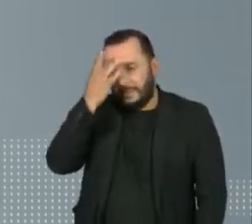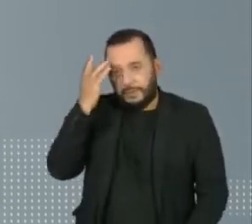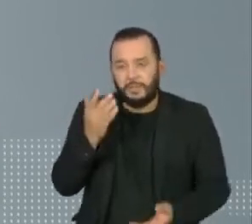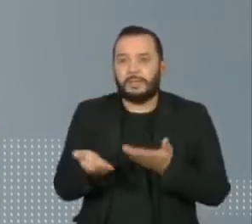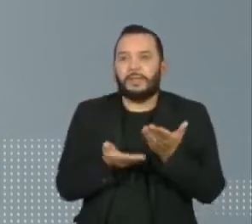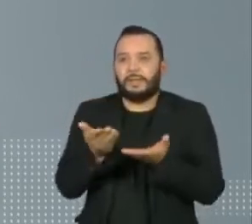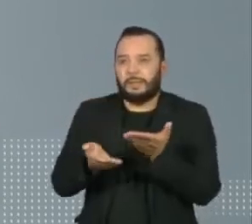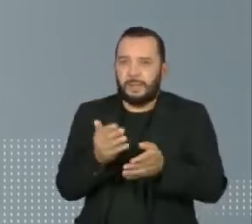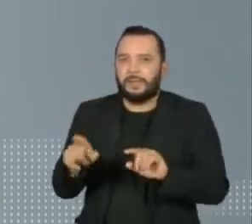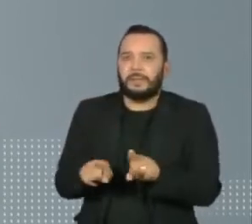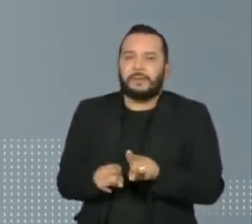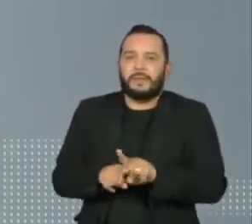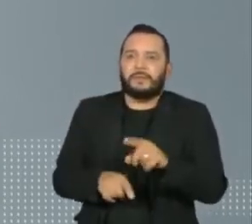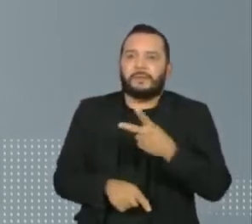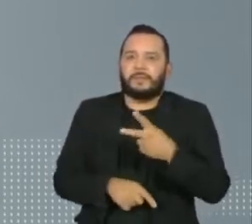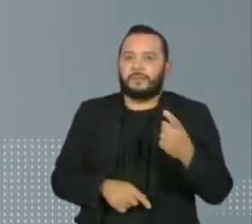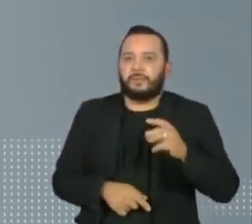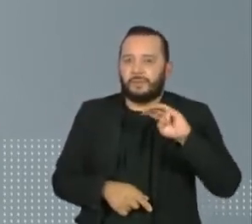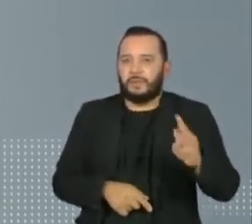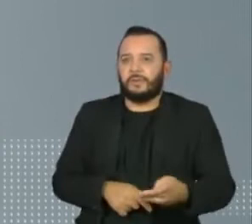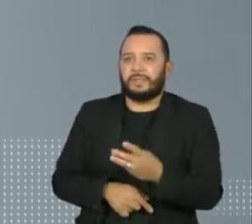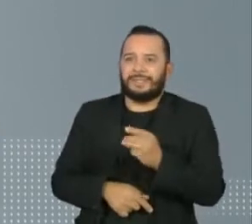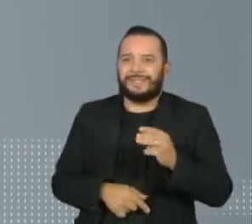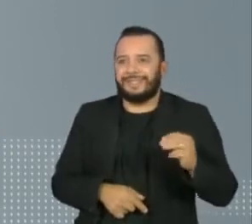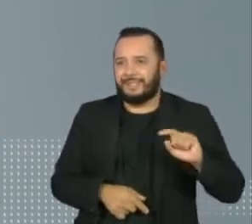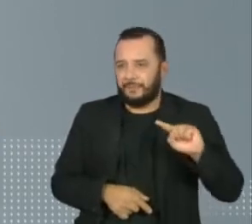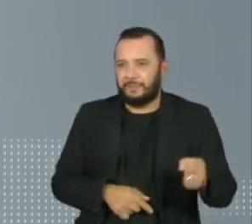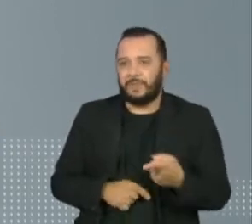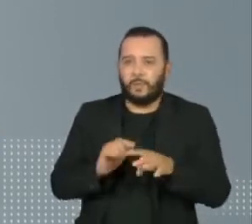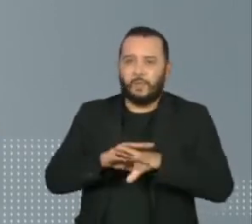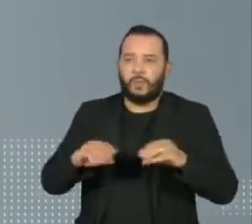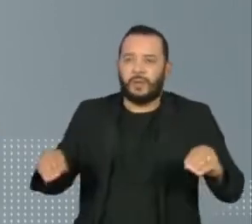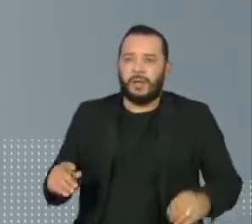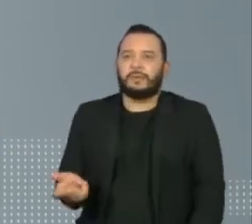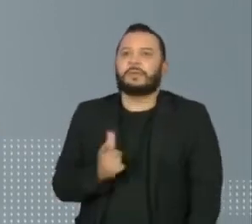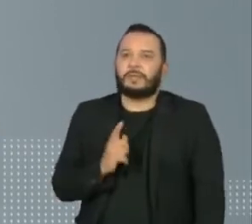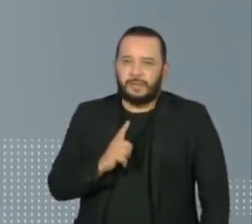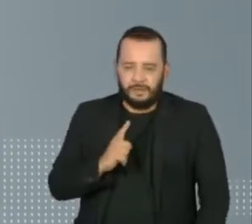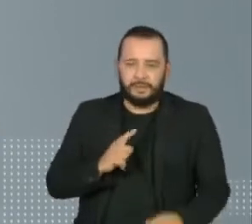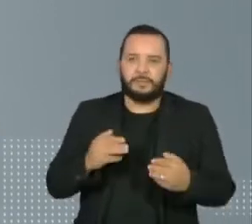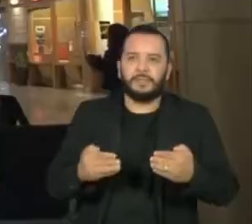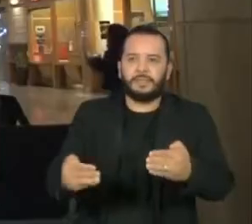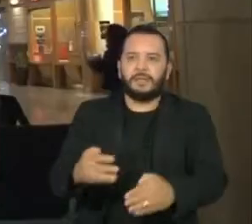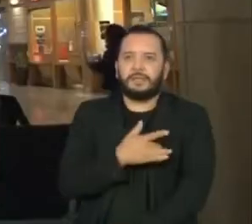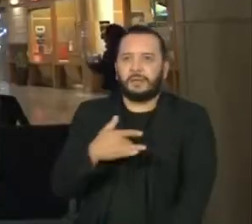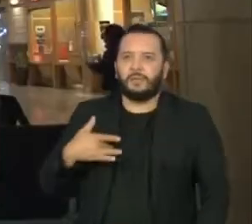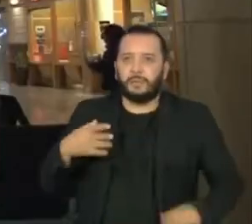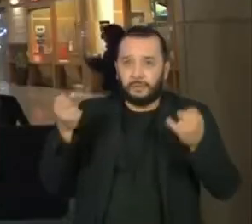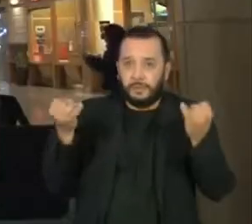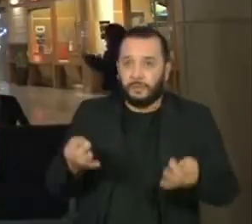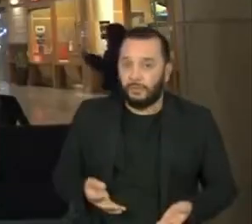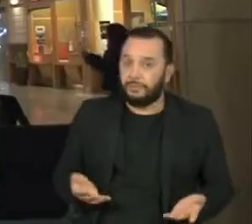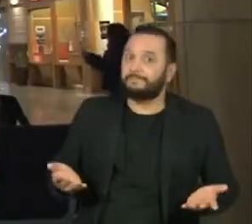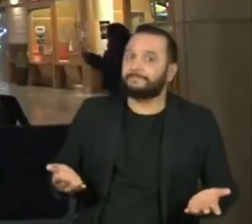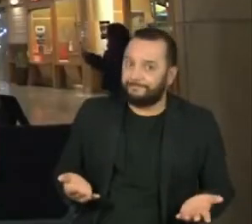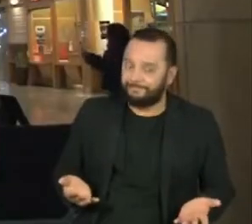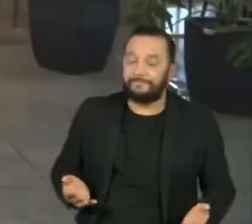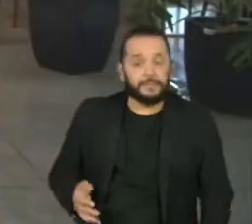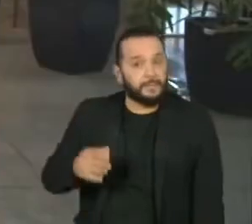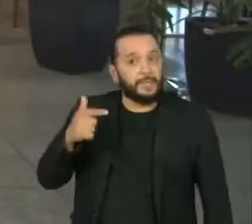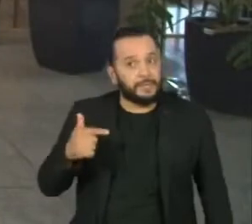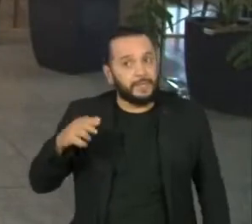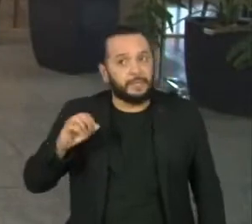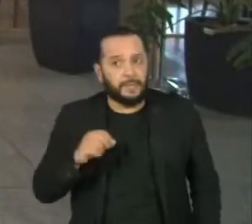acompanhamento e 21 milhões e 300 mil recuperados, segundo o Ministério da Saúde. Pelo menos 70